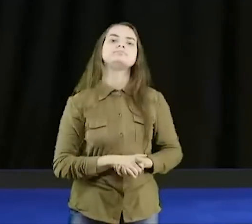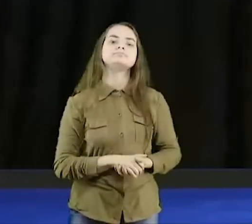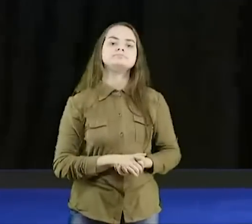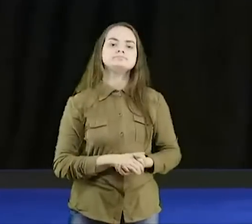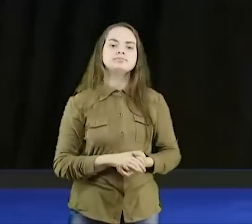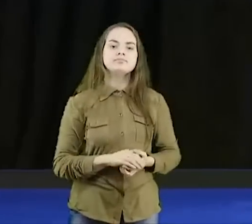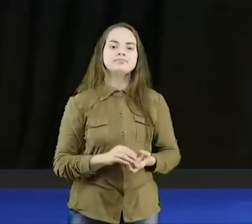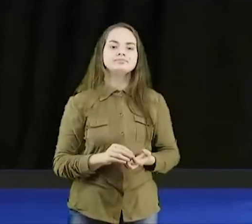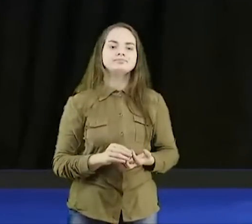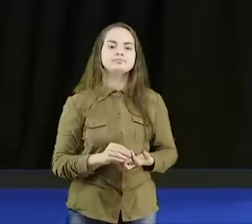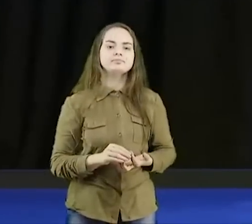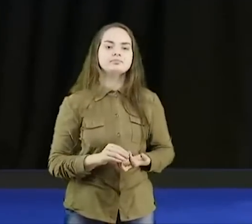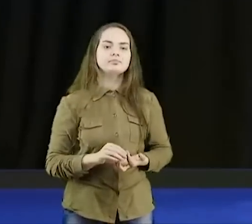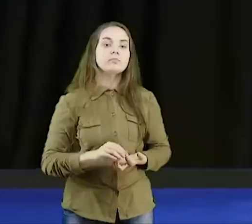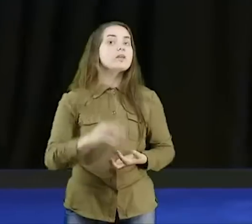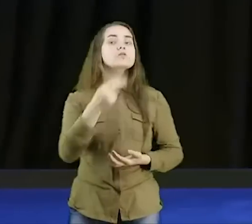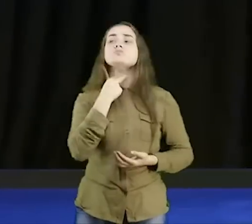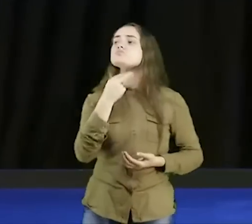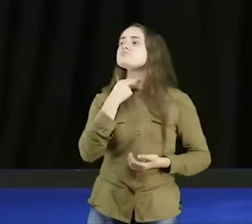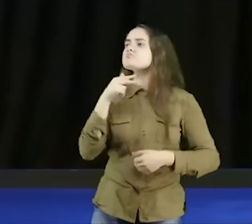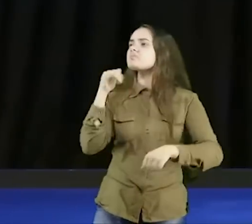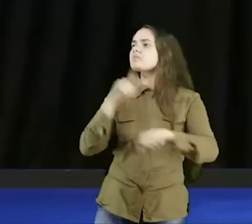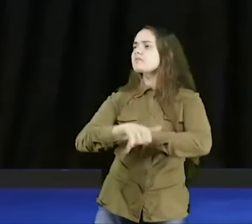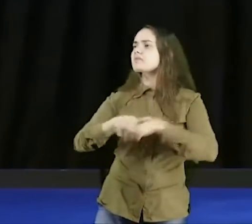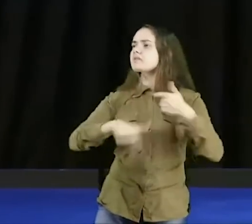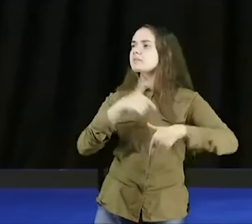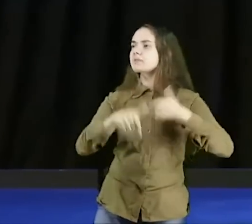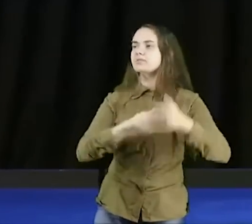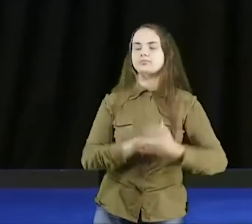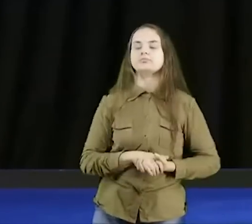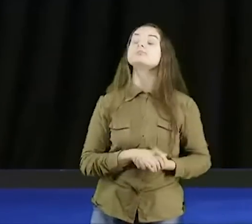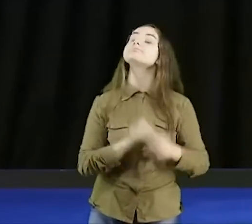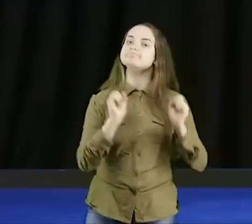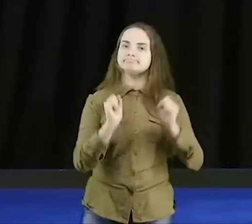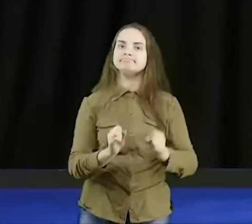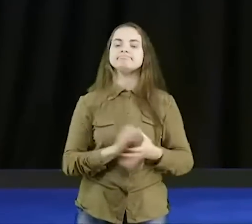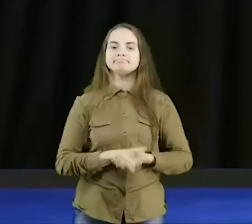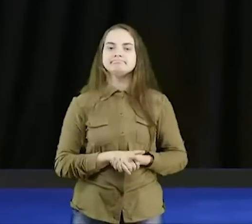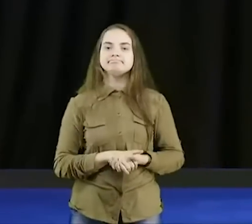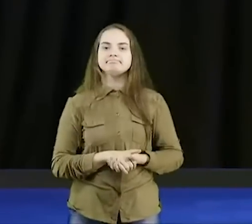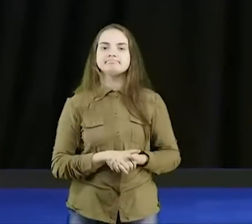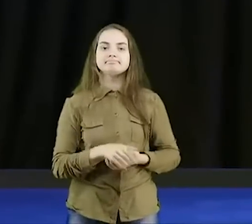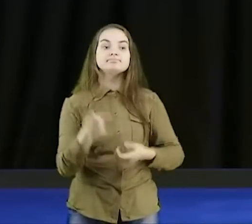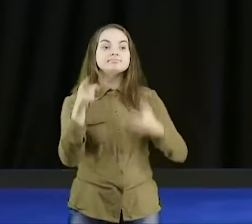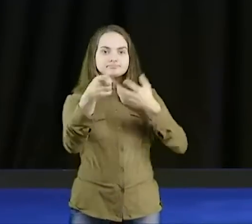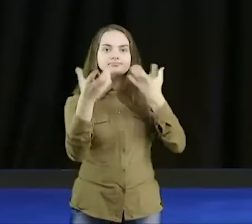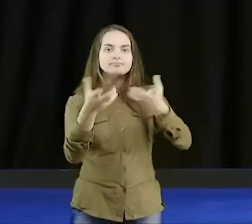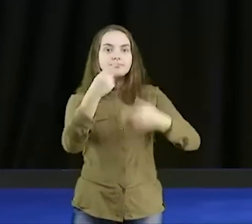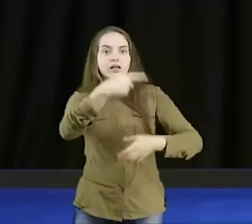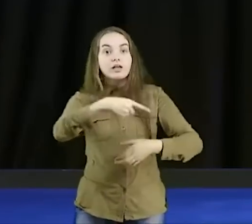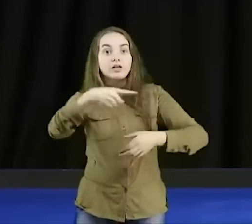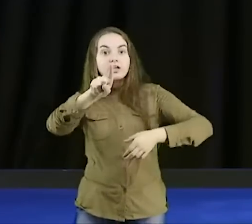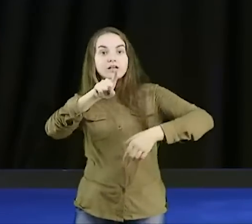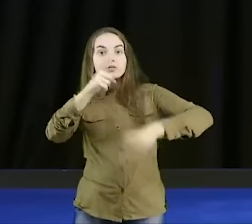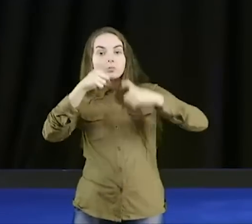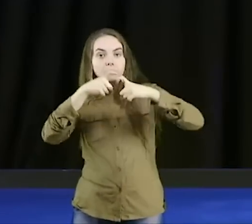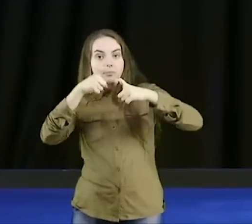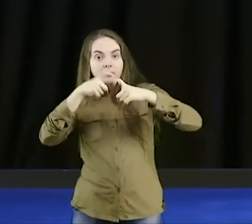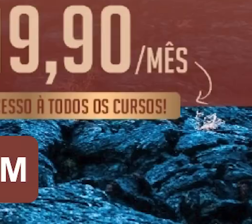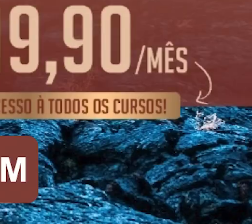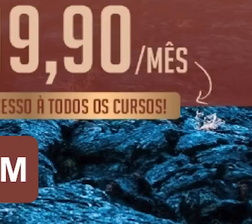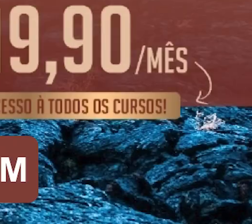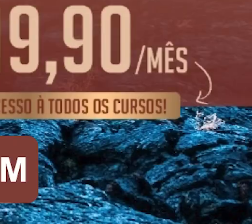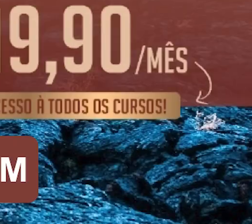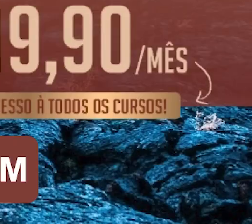ah, pastor, eu não posso faltar no trabalho, pode, quando você quer ir no médico, você não falta no trabalho, é do mesmo